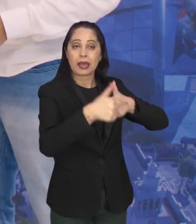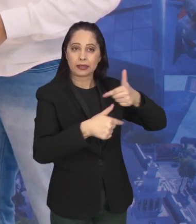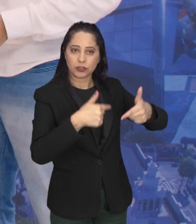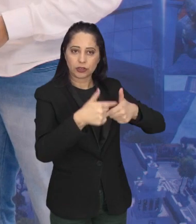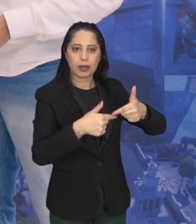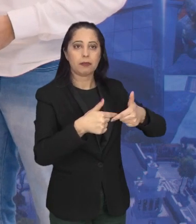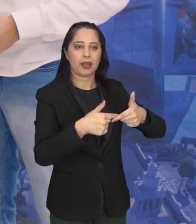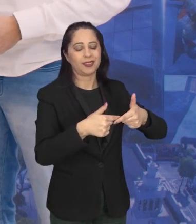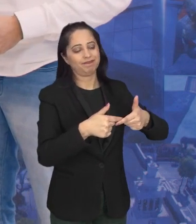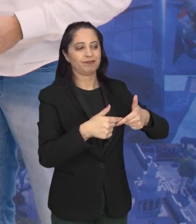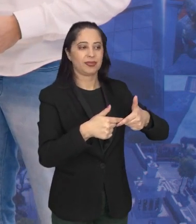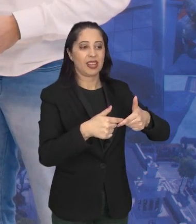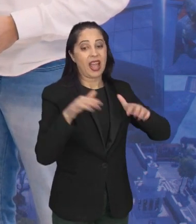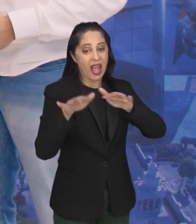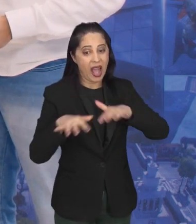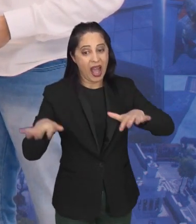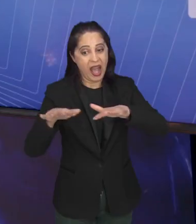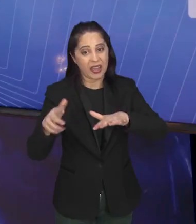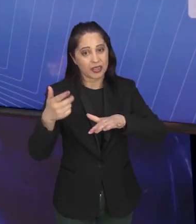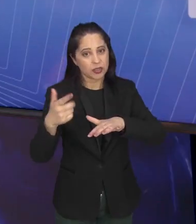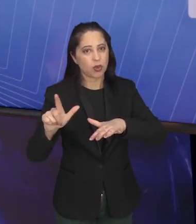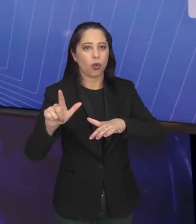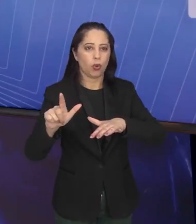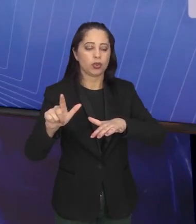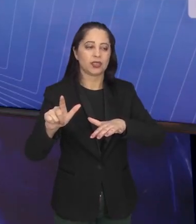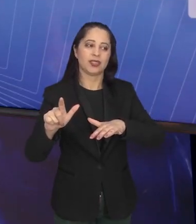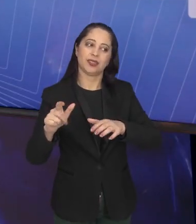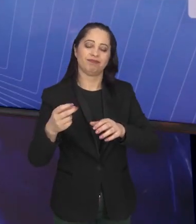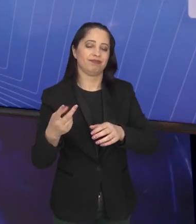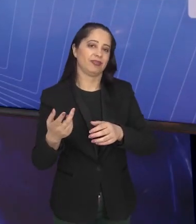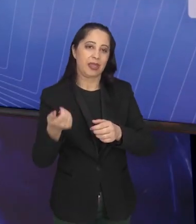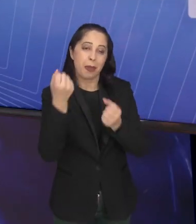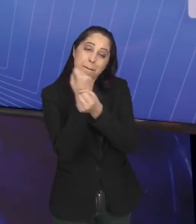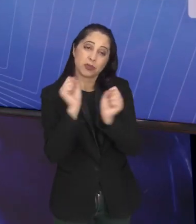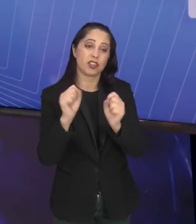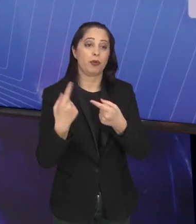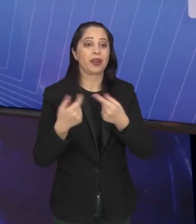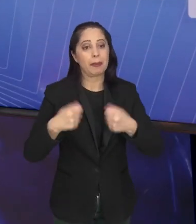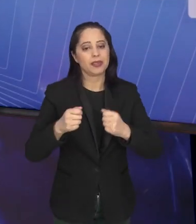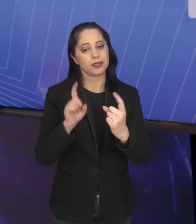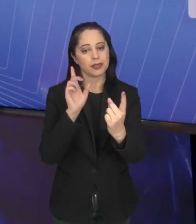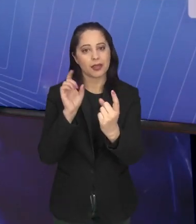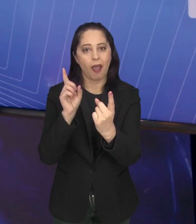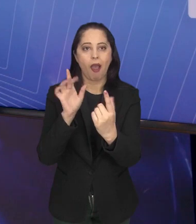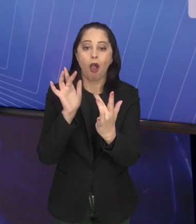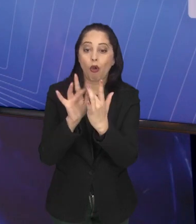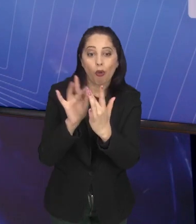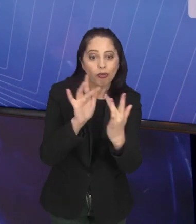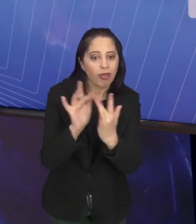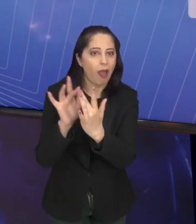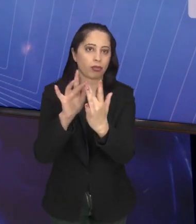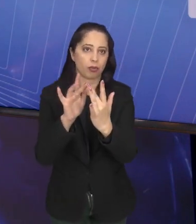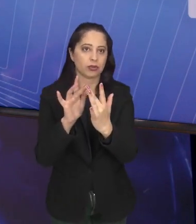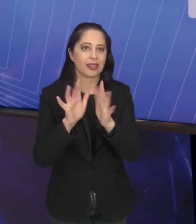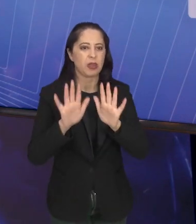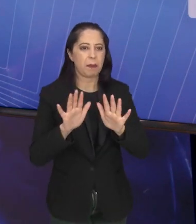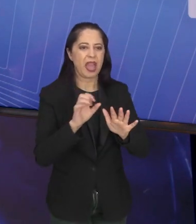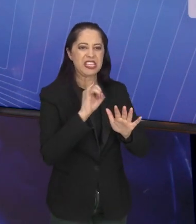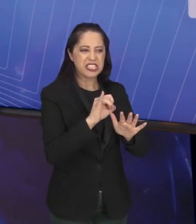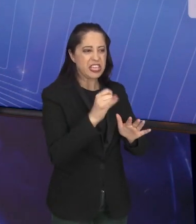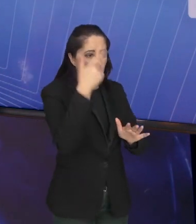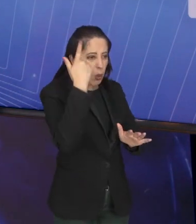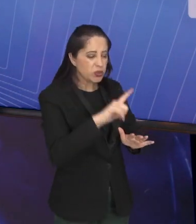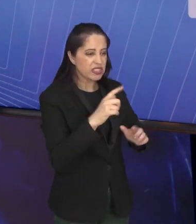Para alguns isso não é possível, que é necessário um contato constante com o consumidor. Mas para quem não precisa